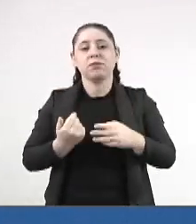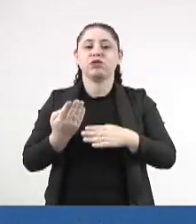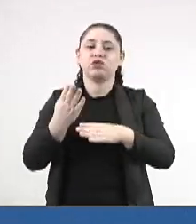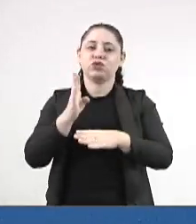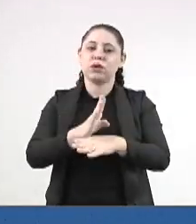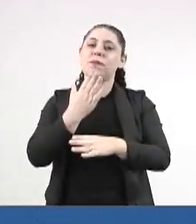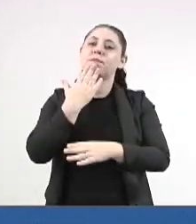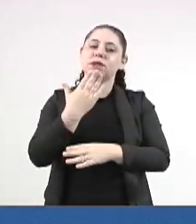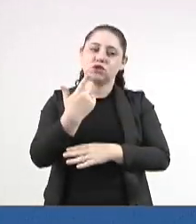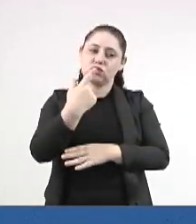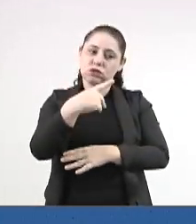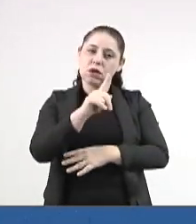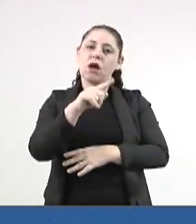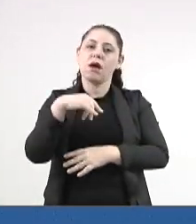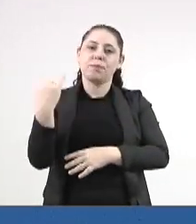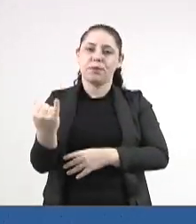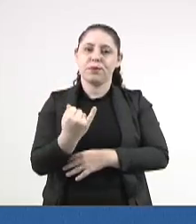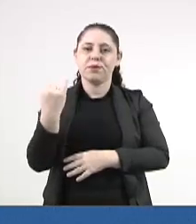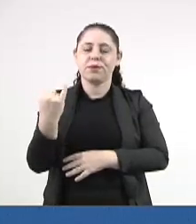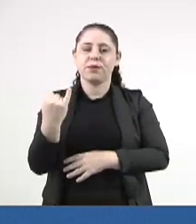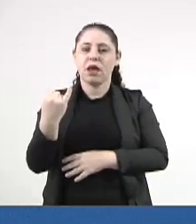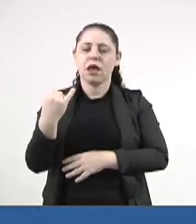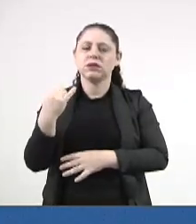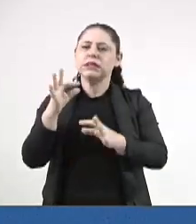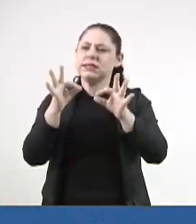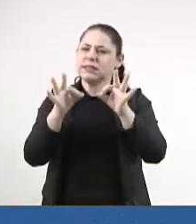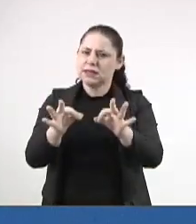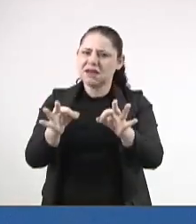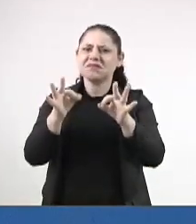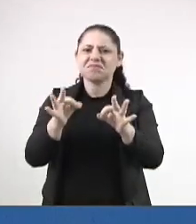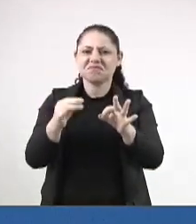pedido seu, que eu acho importantíssimo, está coberto de razão.